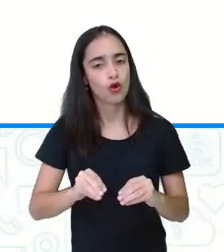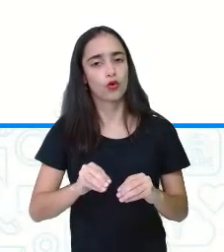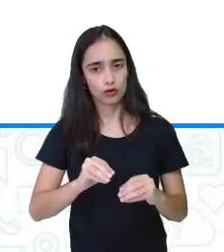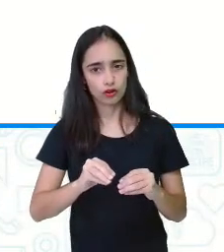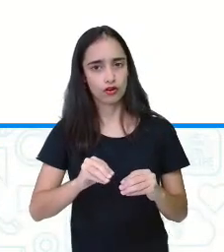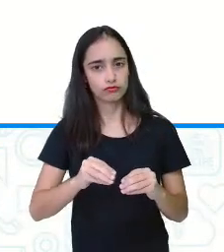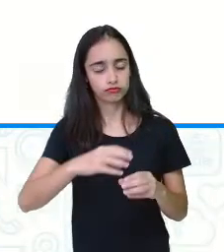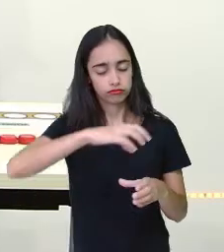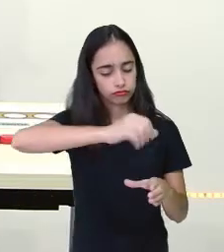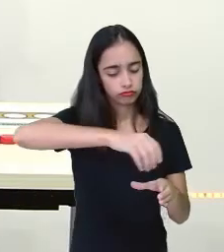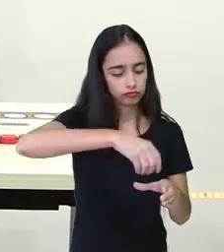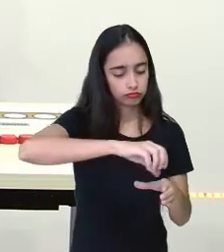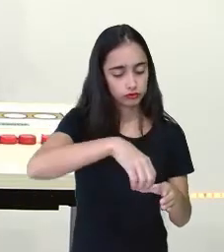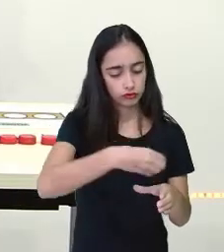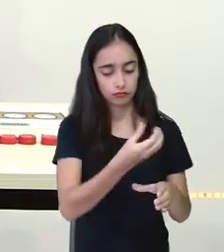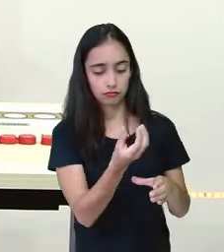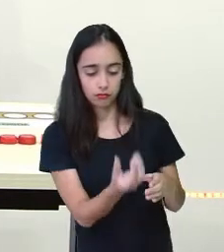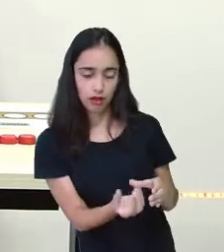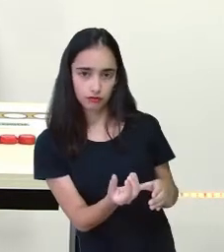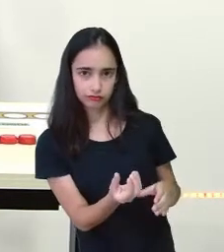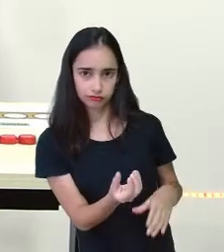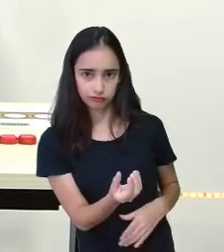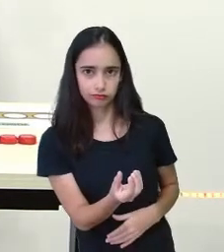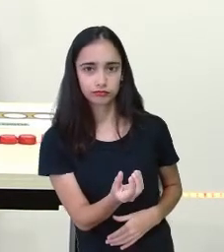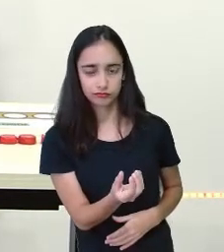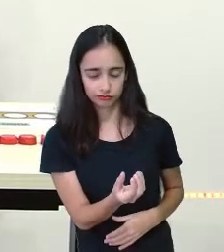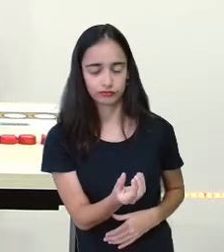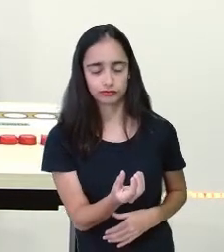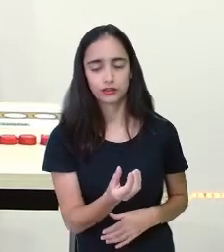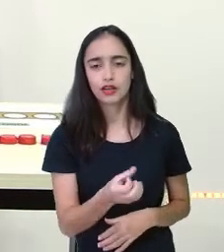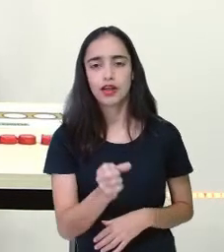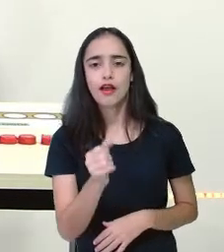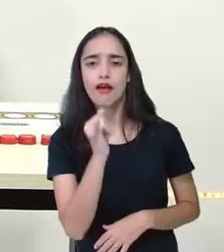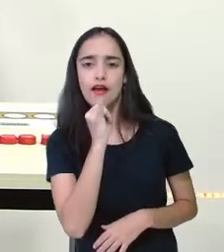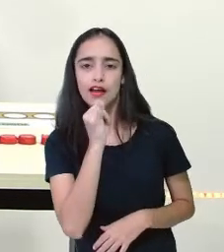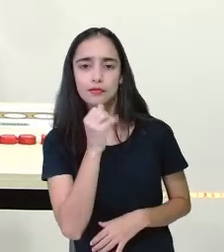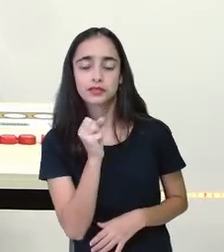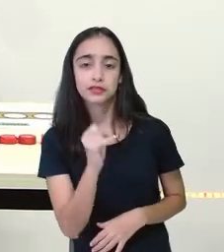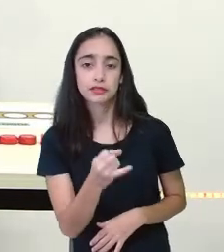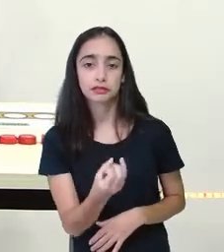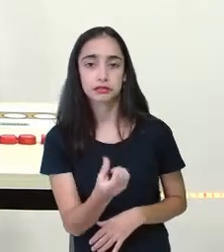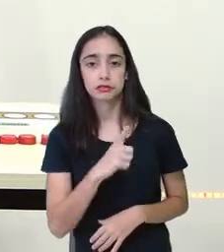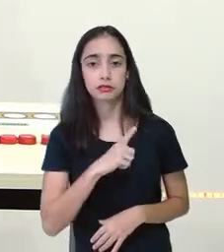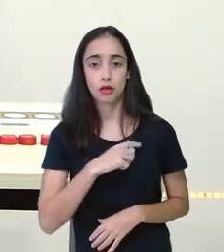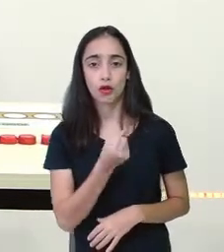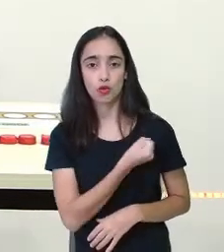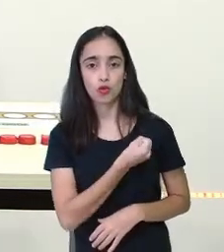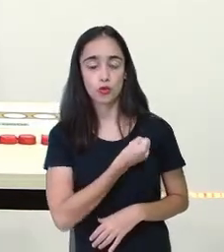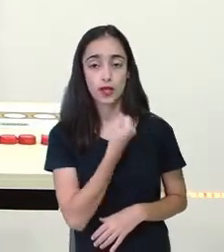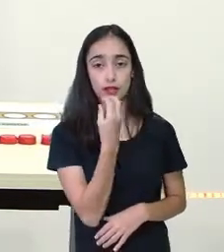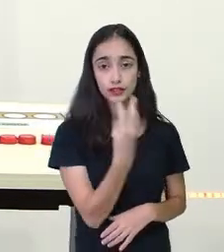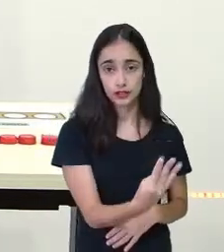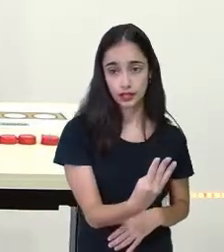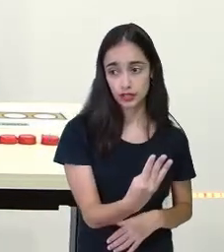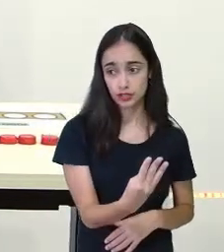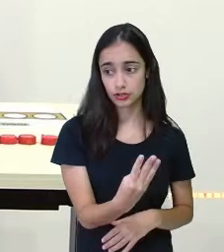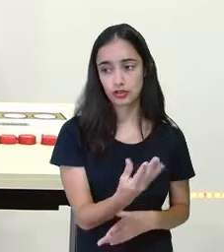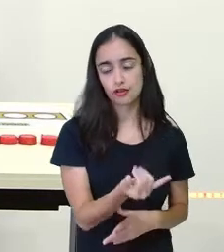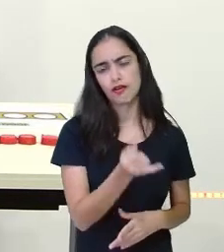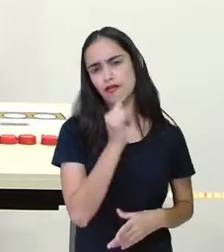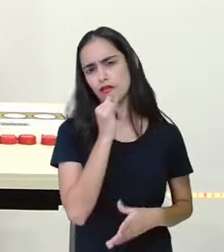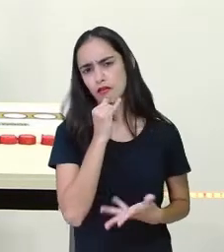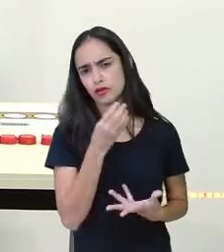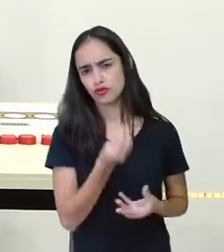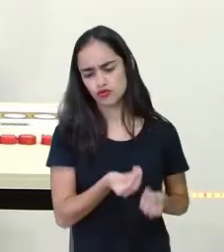3 no dado, tá? A situação no concreto é a seguinte. Se cair, aqui eu joguei, caiu 2,